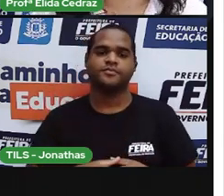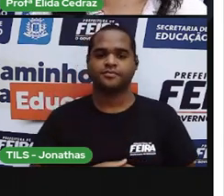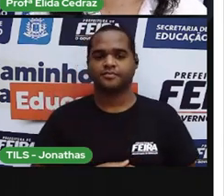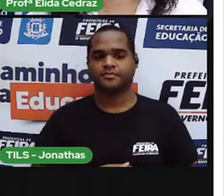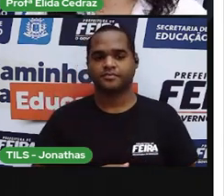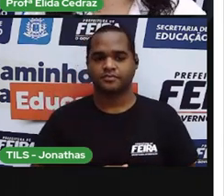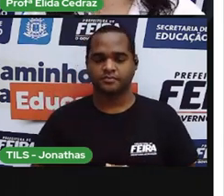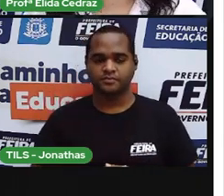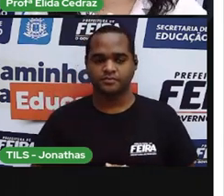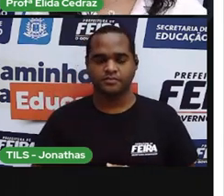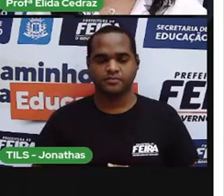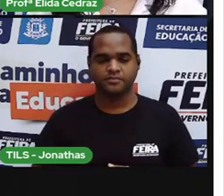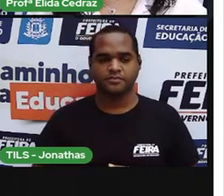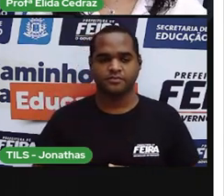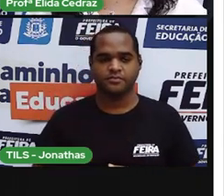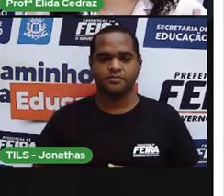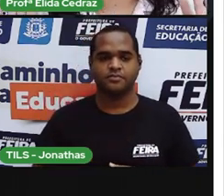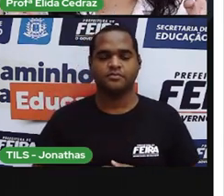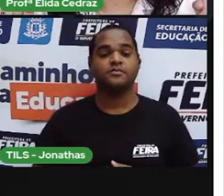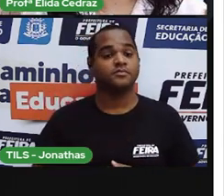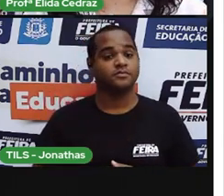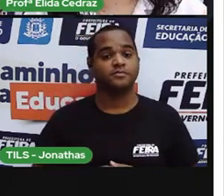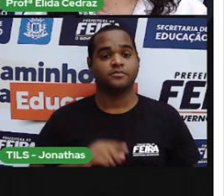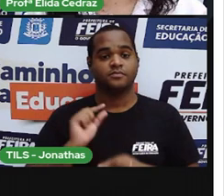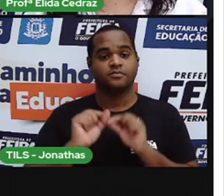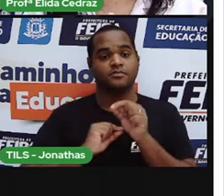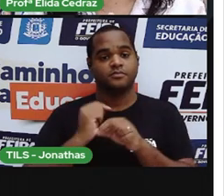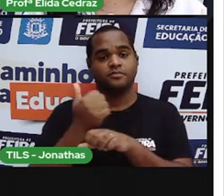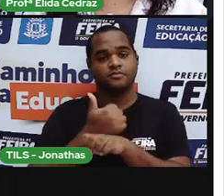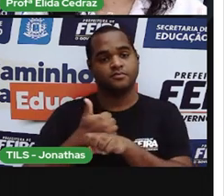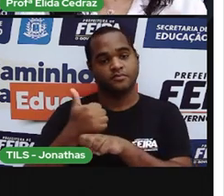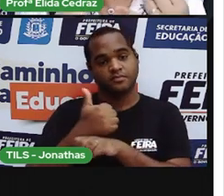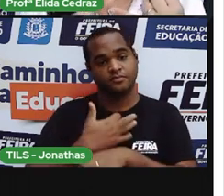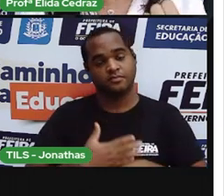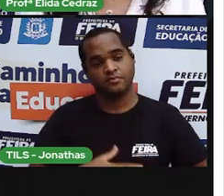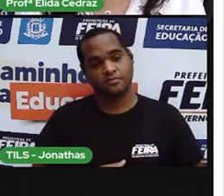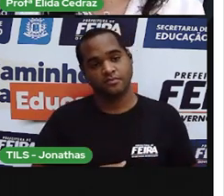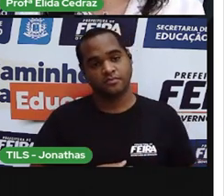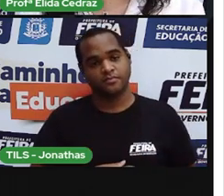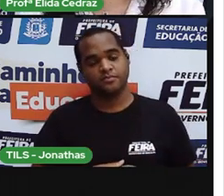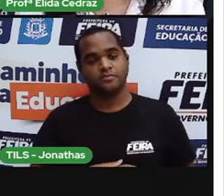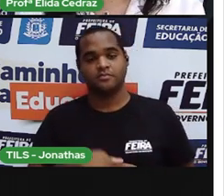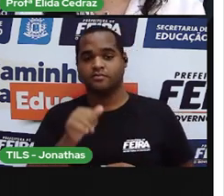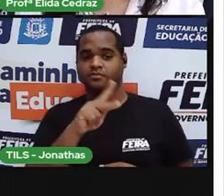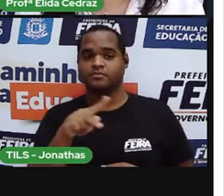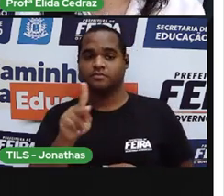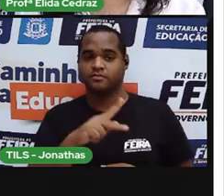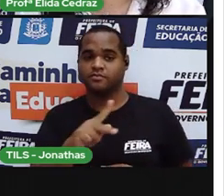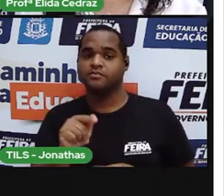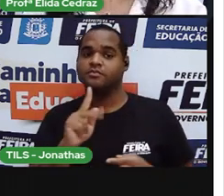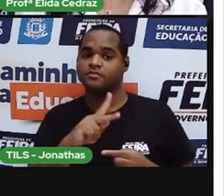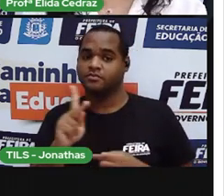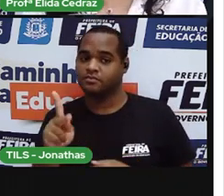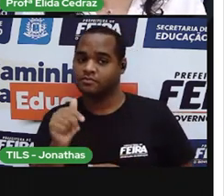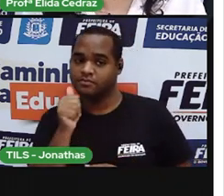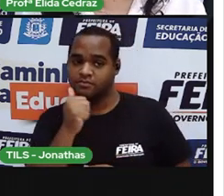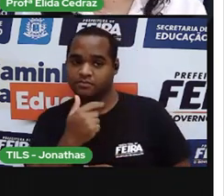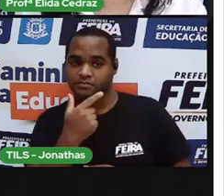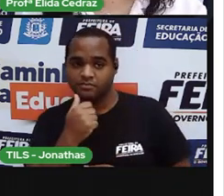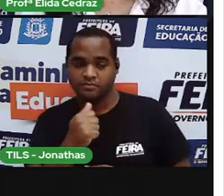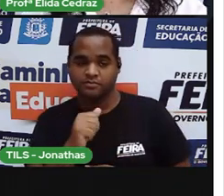recordar aí quem é que trabalha na sua escola. Na sua escola trabalha. professor, professora,